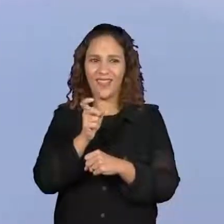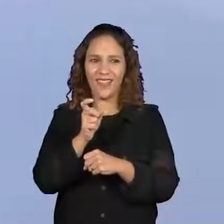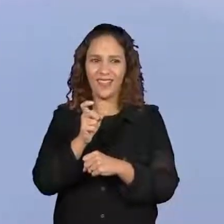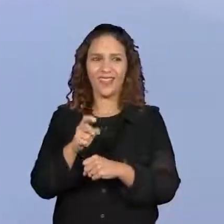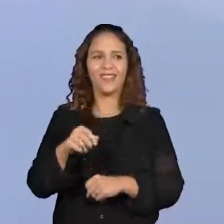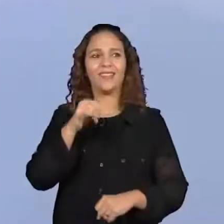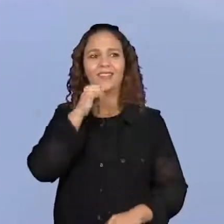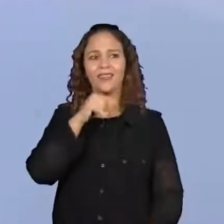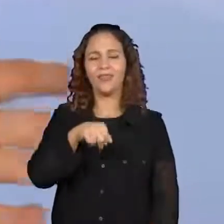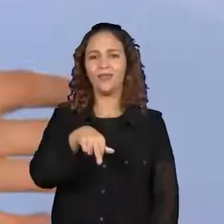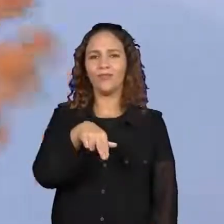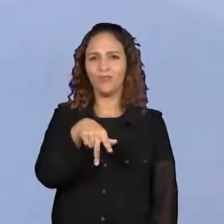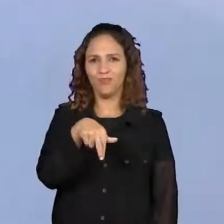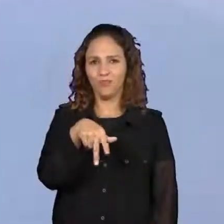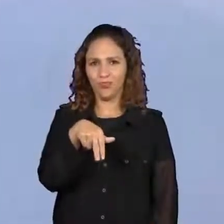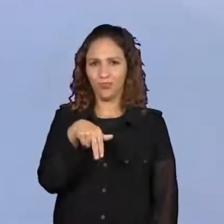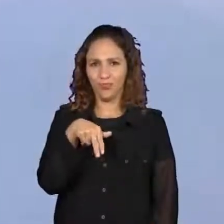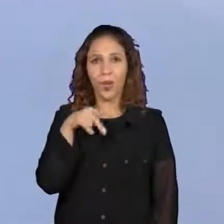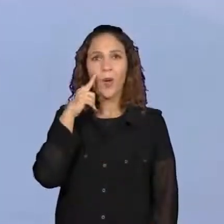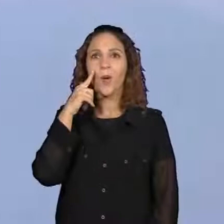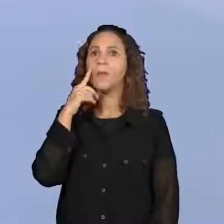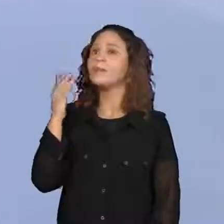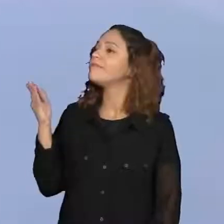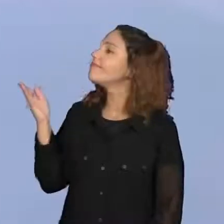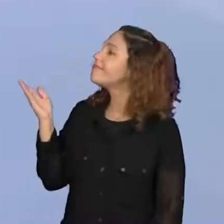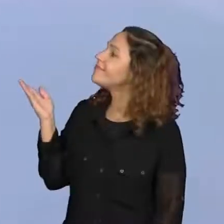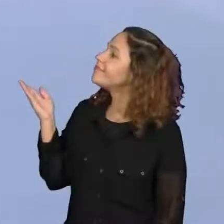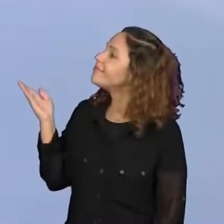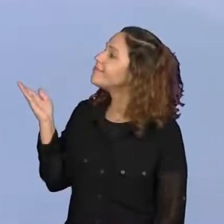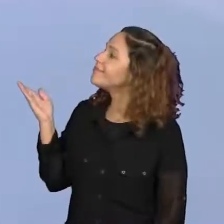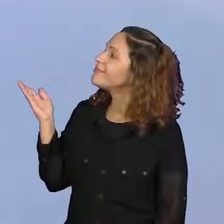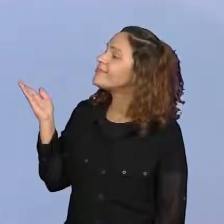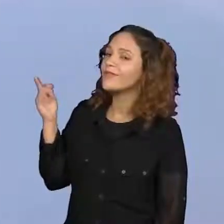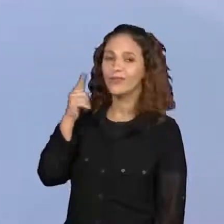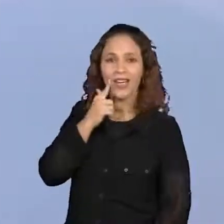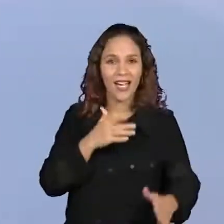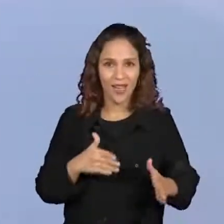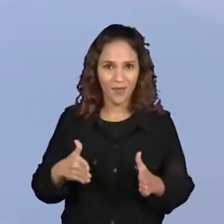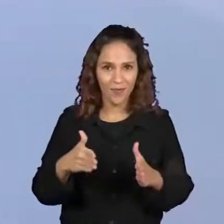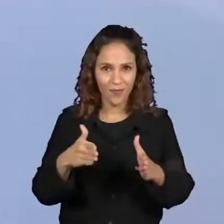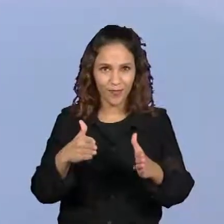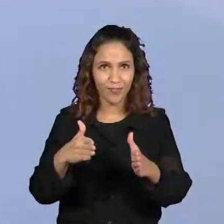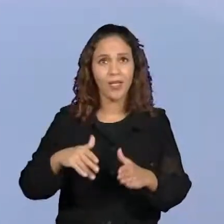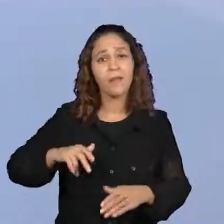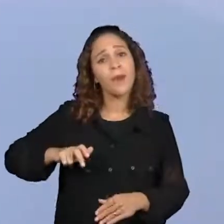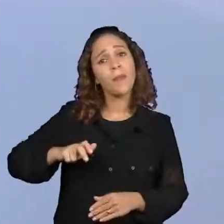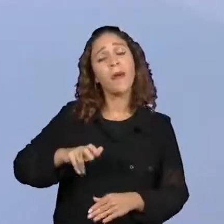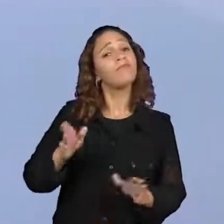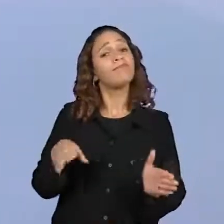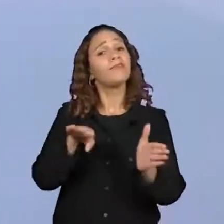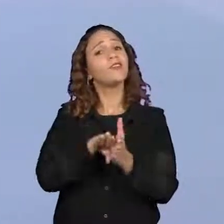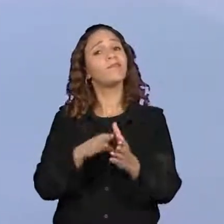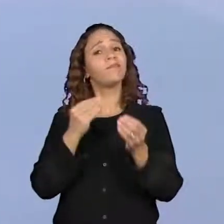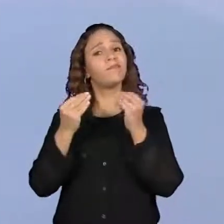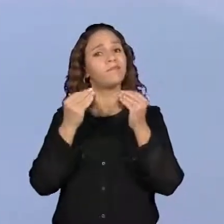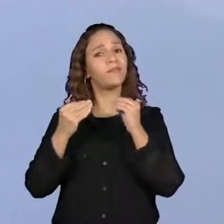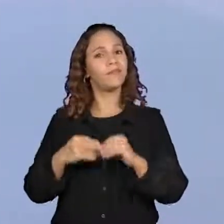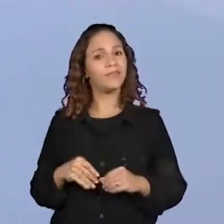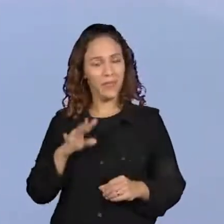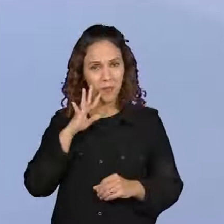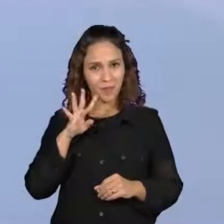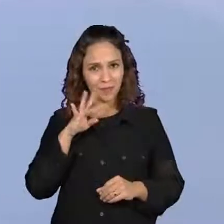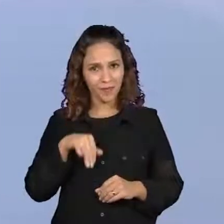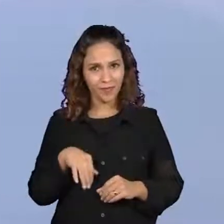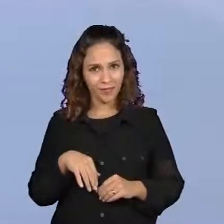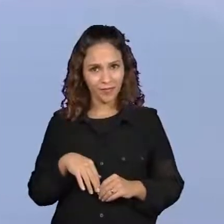atravesso a rua, já cheguei na lanchonete, aqui, olha... próximo quarteirão. Muito bem. Muito legal, não é? Isso.